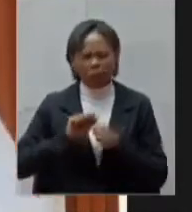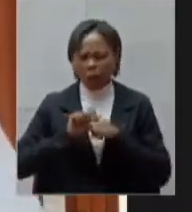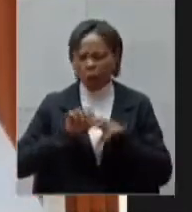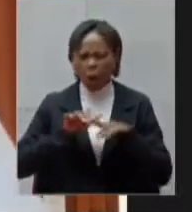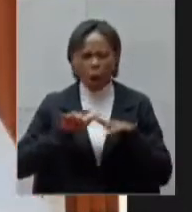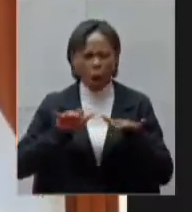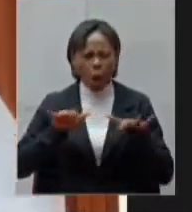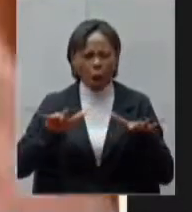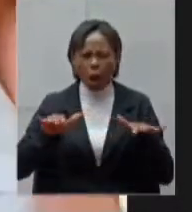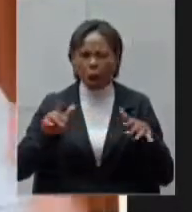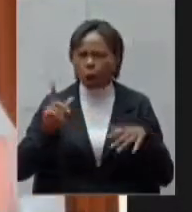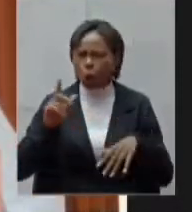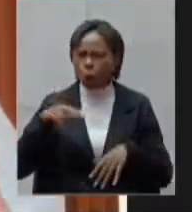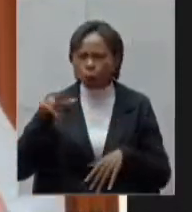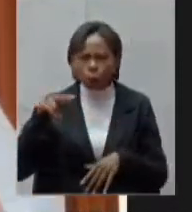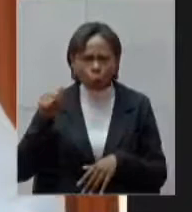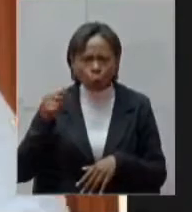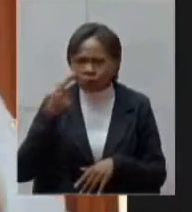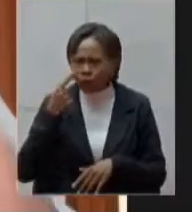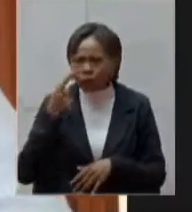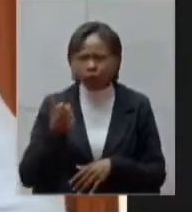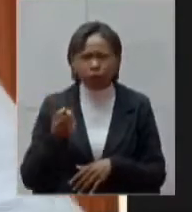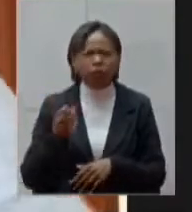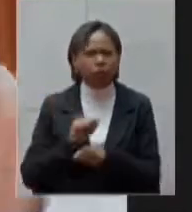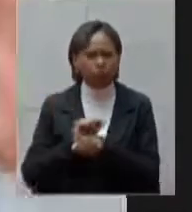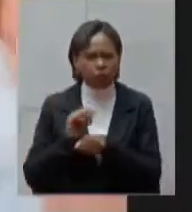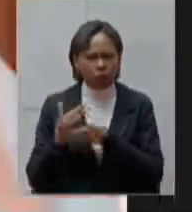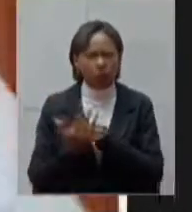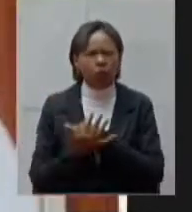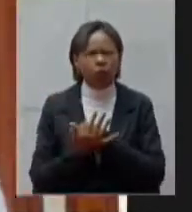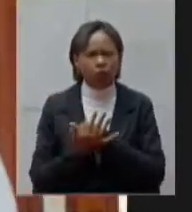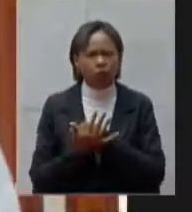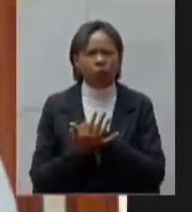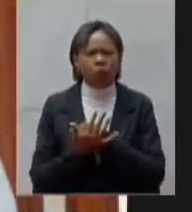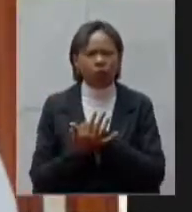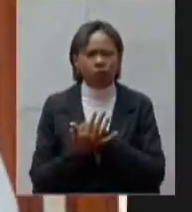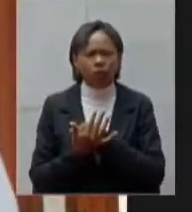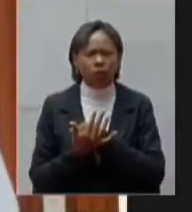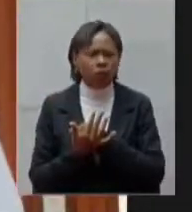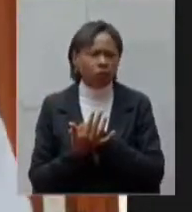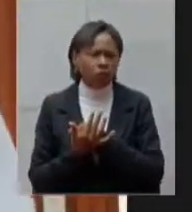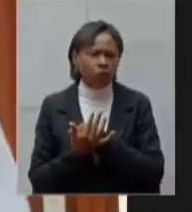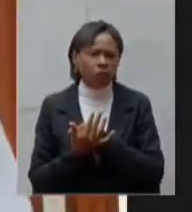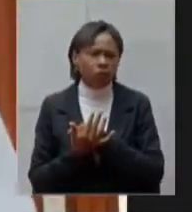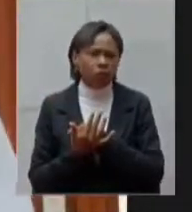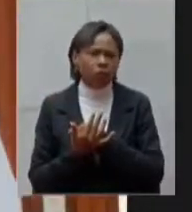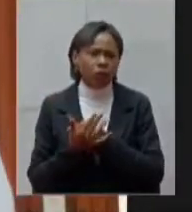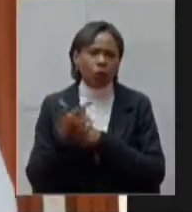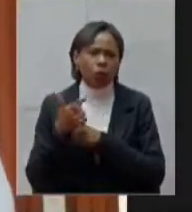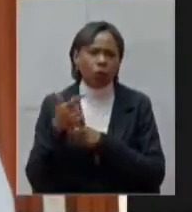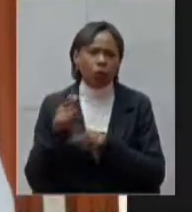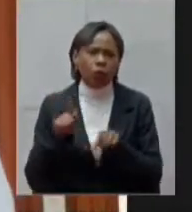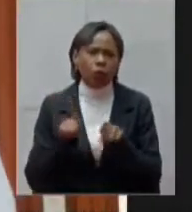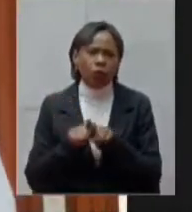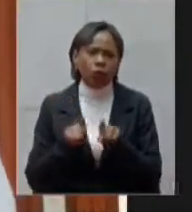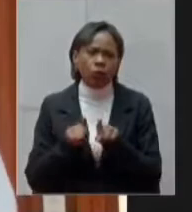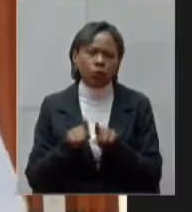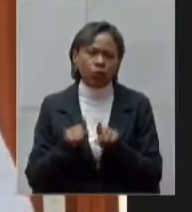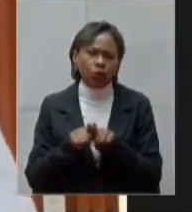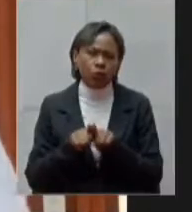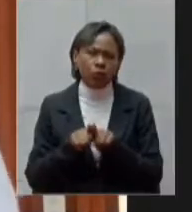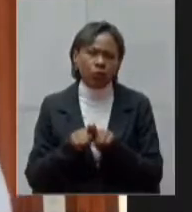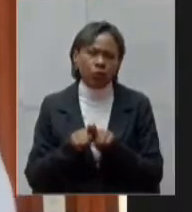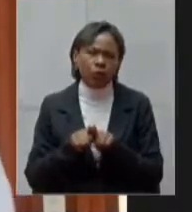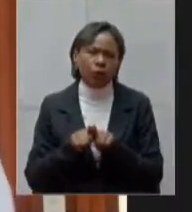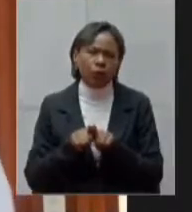ao coronavírus e para o grupo de risco ele agudiza leva uma situação respiratória grave e a oportunidade de tratamento faz tudo diferente muito